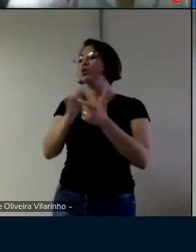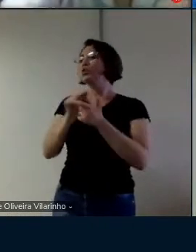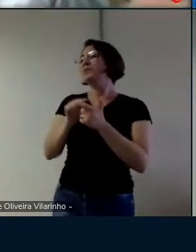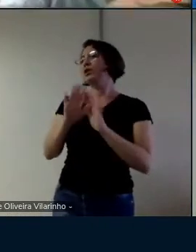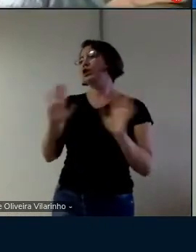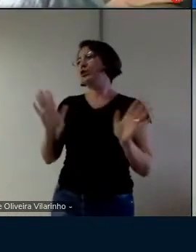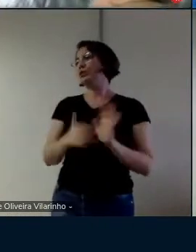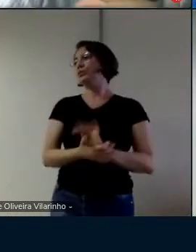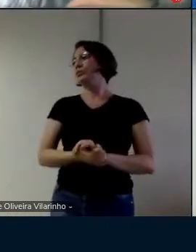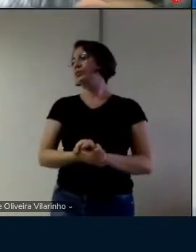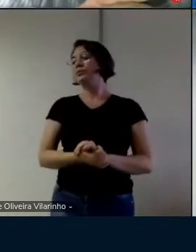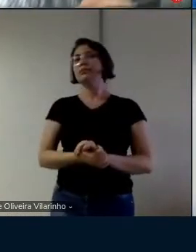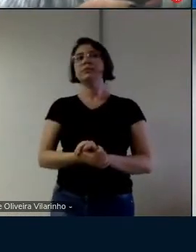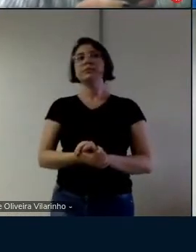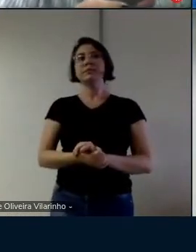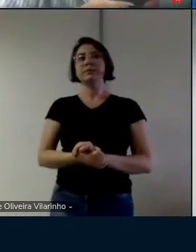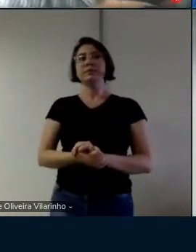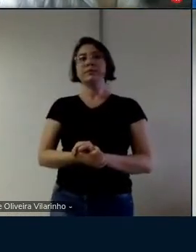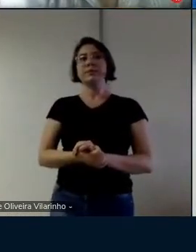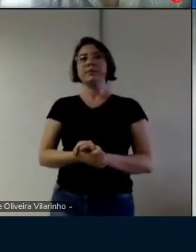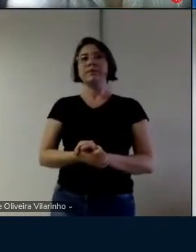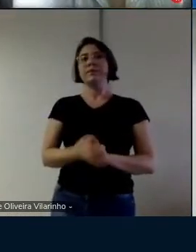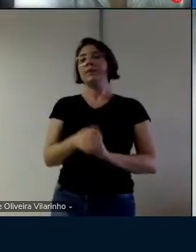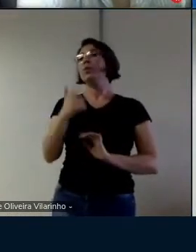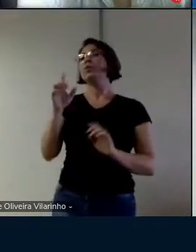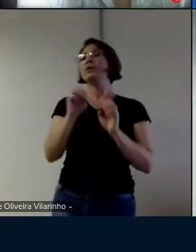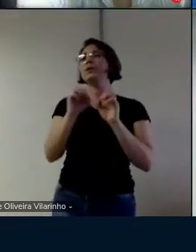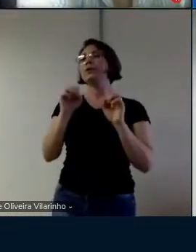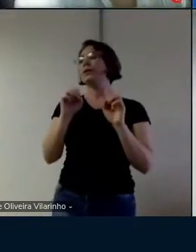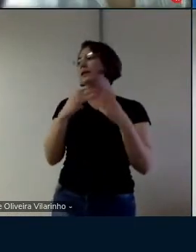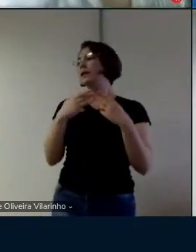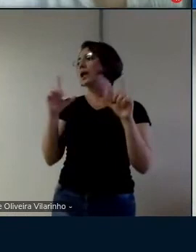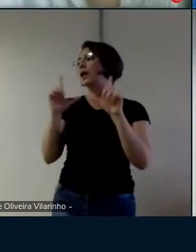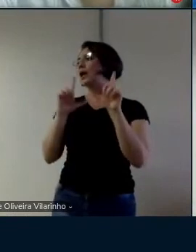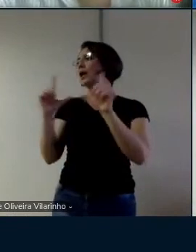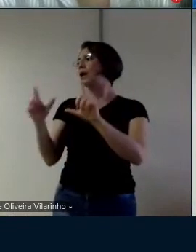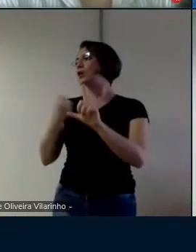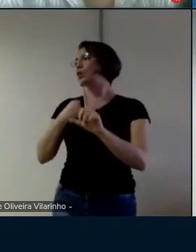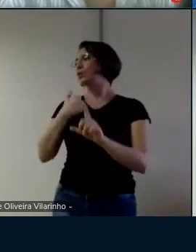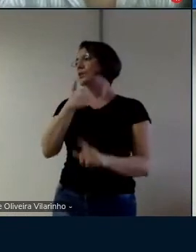agora o slide de número 14